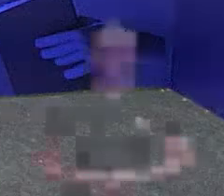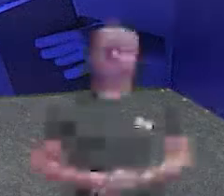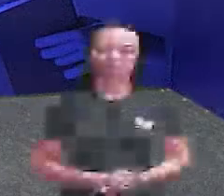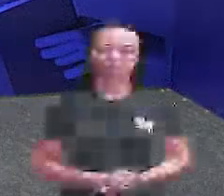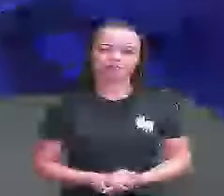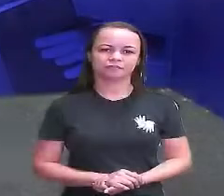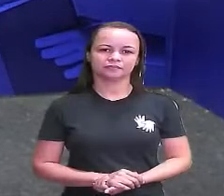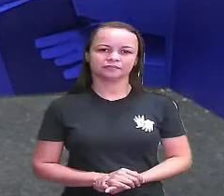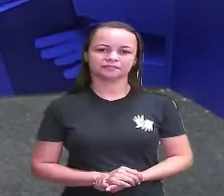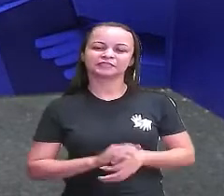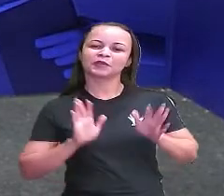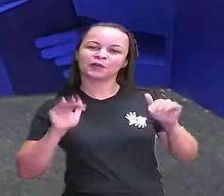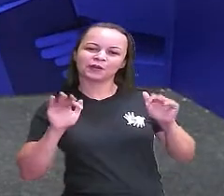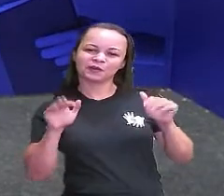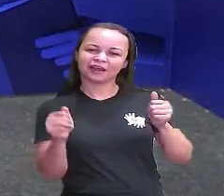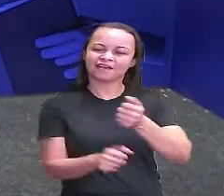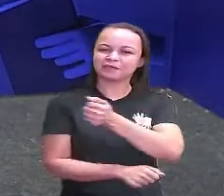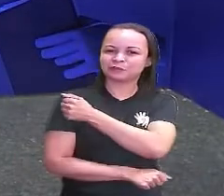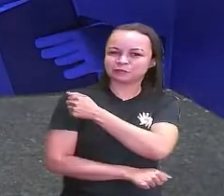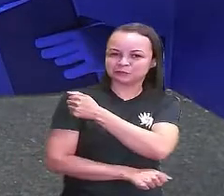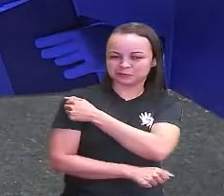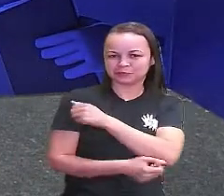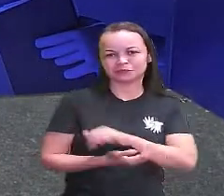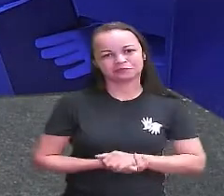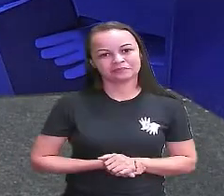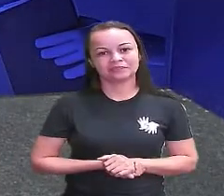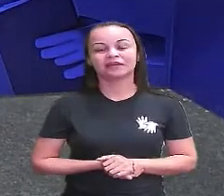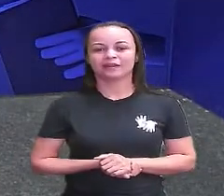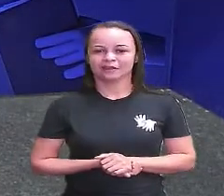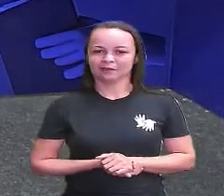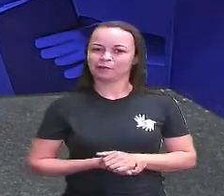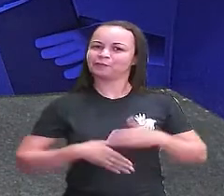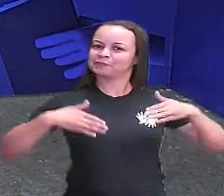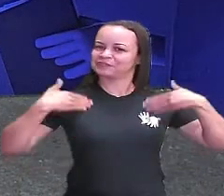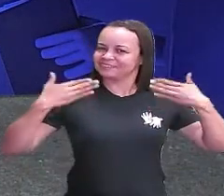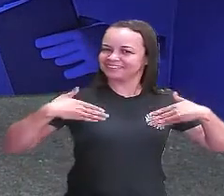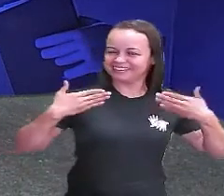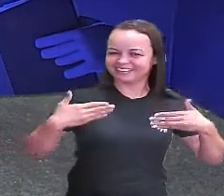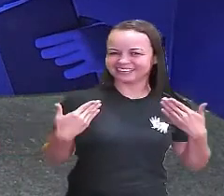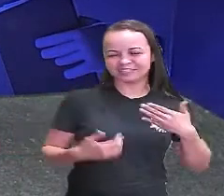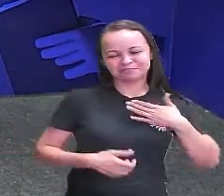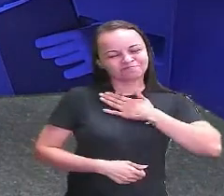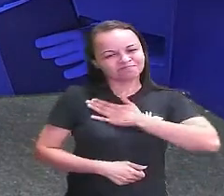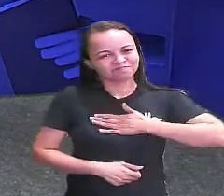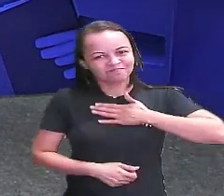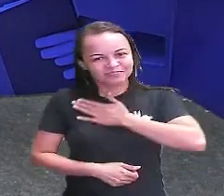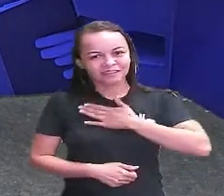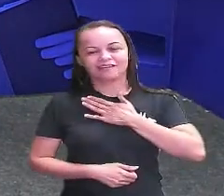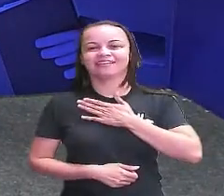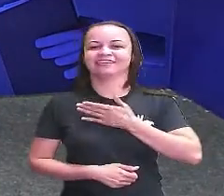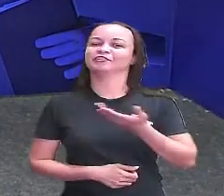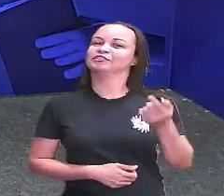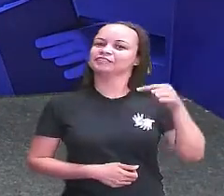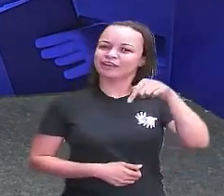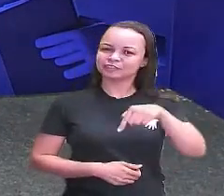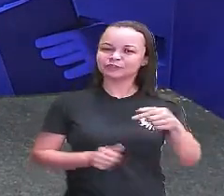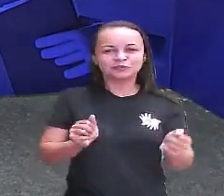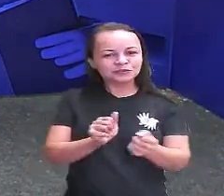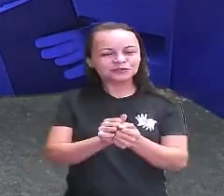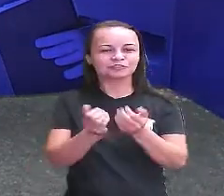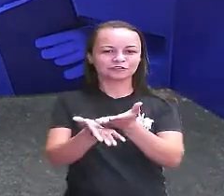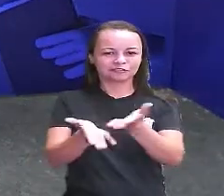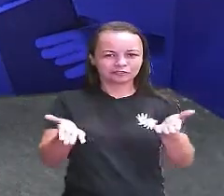Olá pessoal, é com muita alegria e satisfação que eu estou aqui com vocês